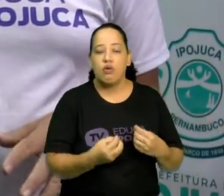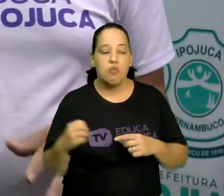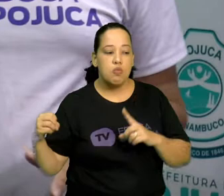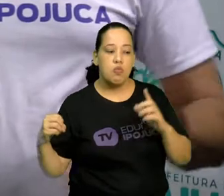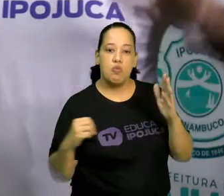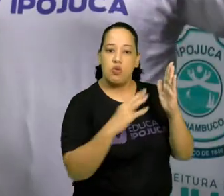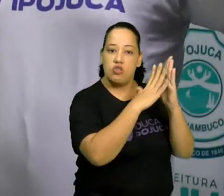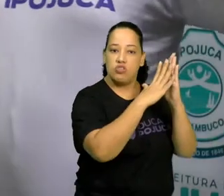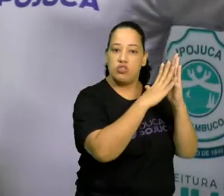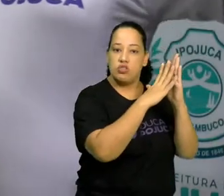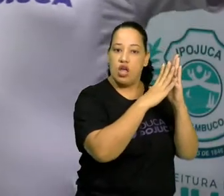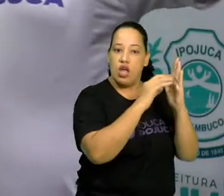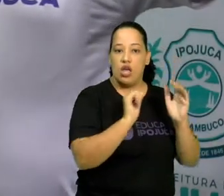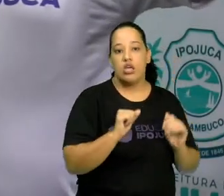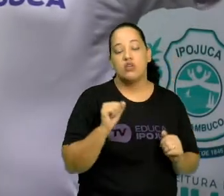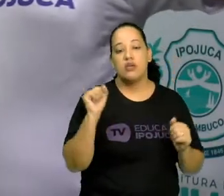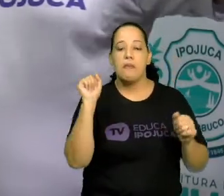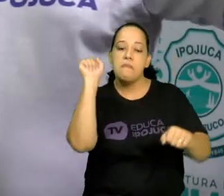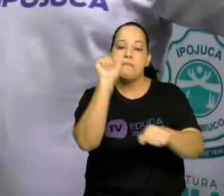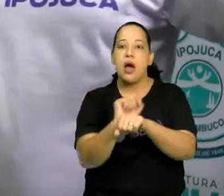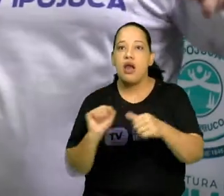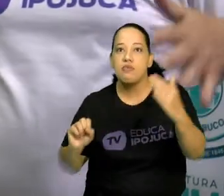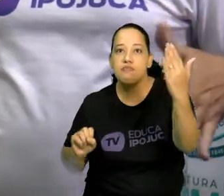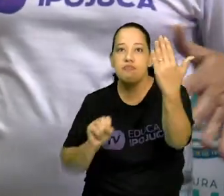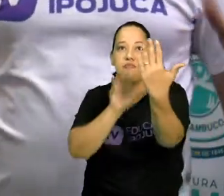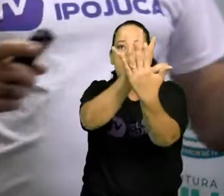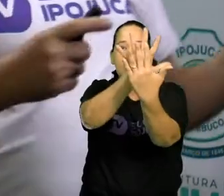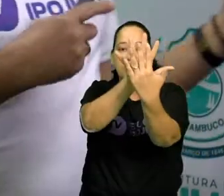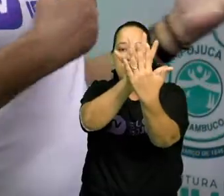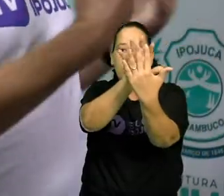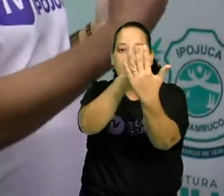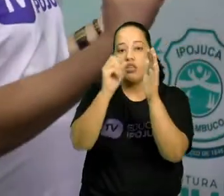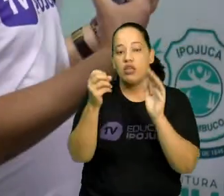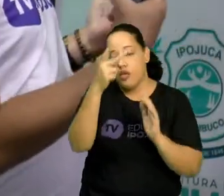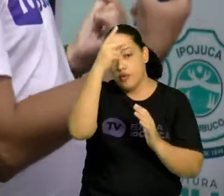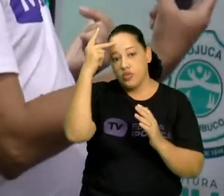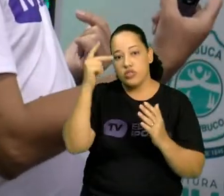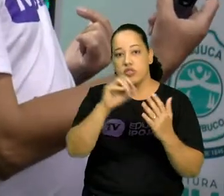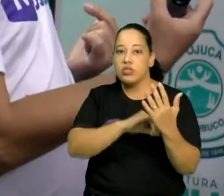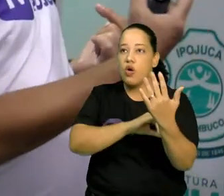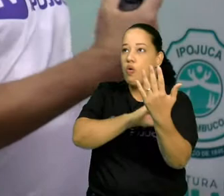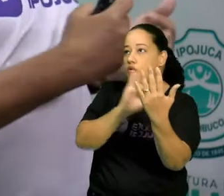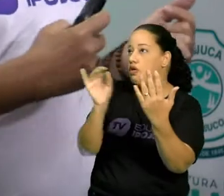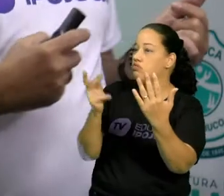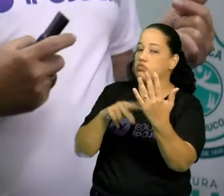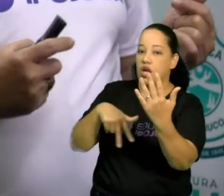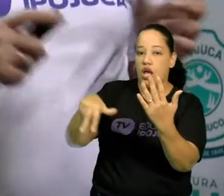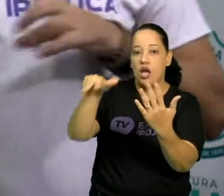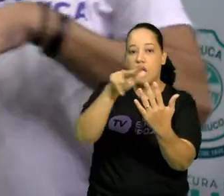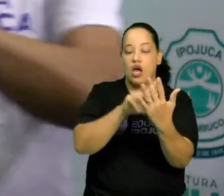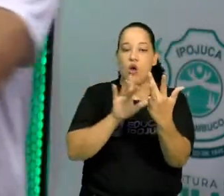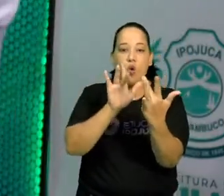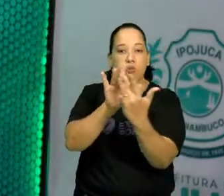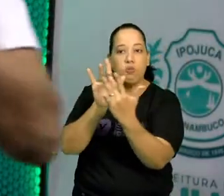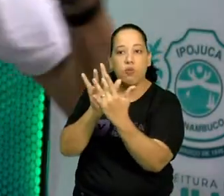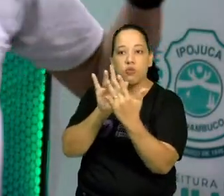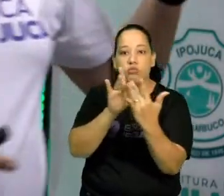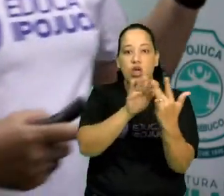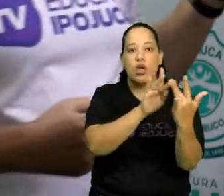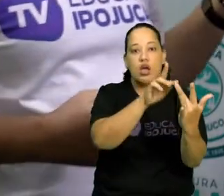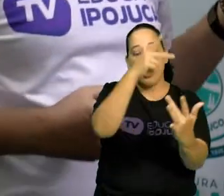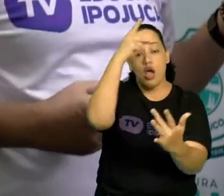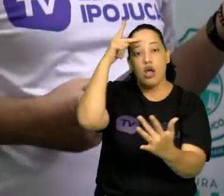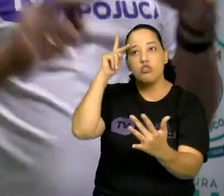De repente, no meio da cena, ele projeta um vídeo lá atrás e o ator interage com o vídeo e chama a atenção do